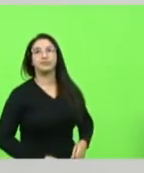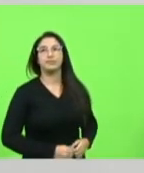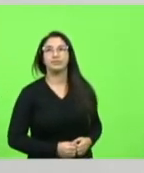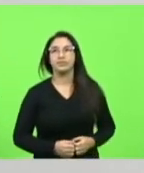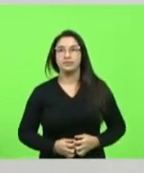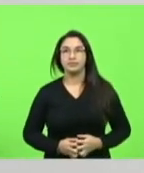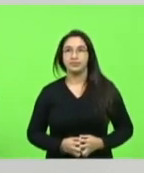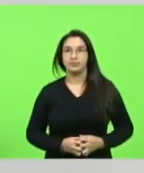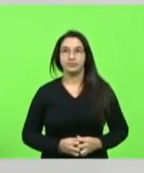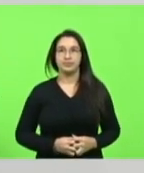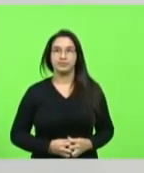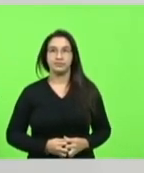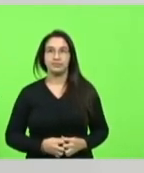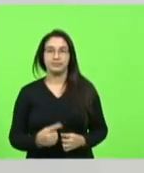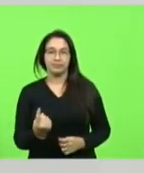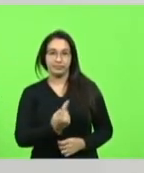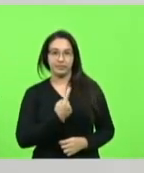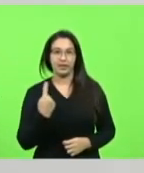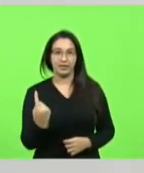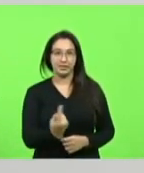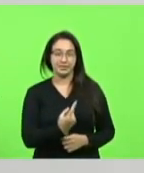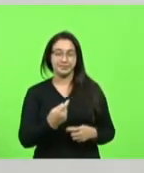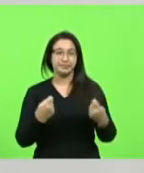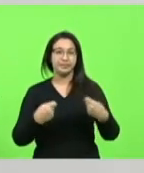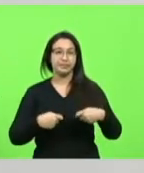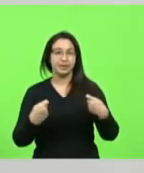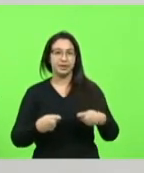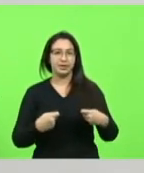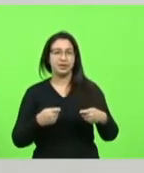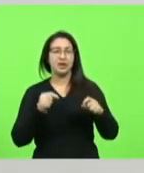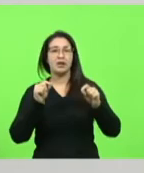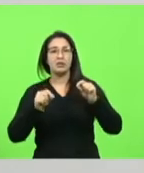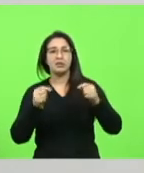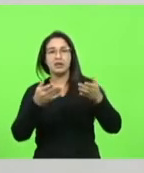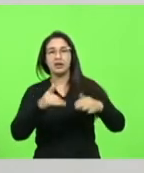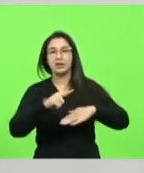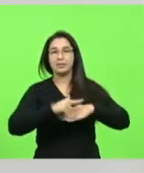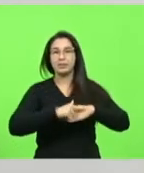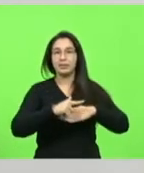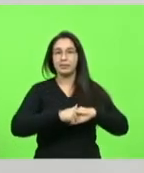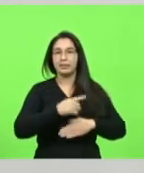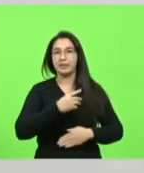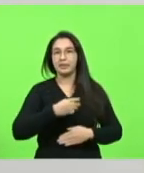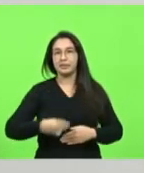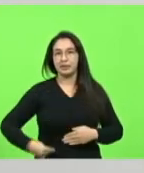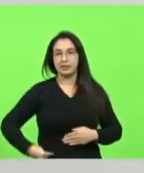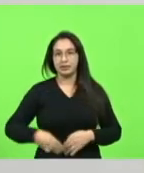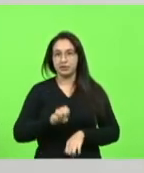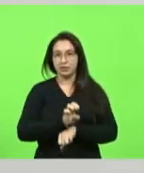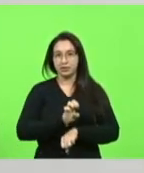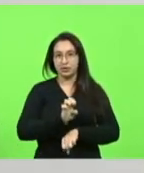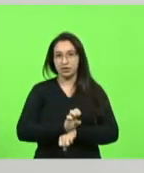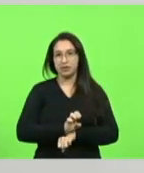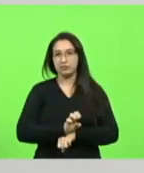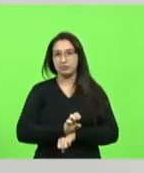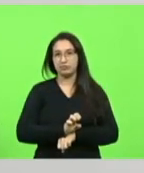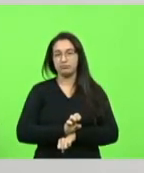nós tínhamos que saber qual era a atividade do ministro do estado ou seja da união